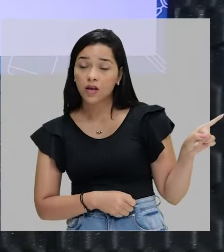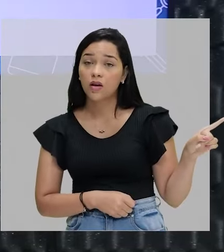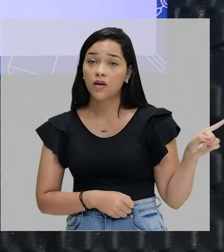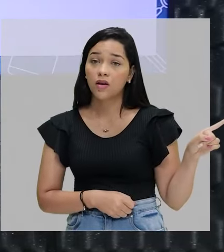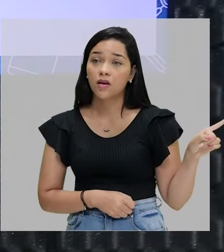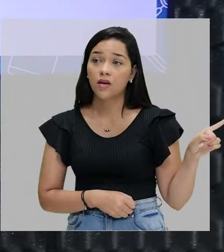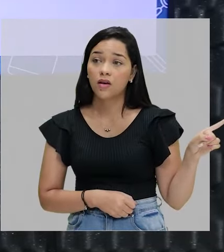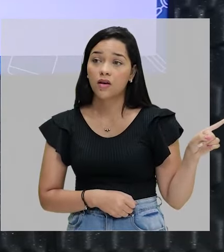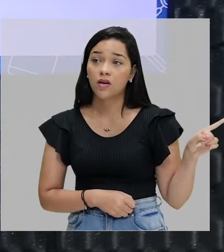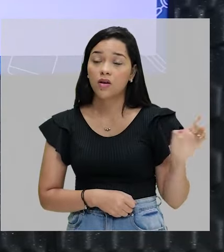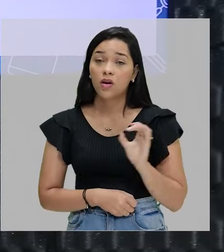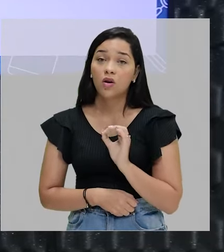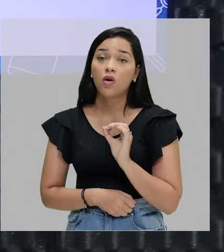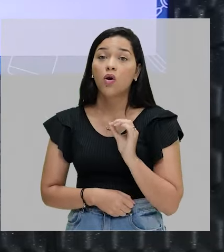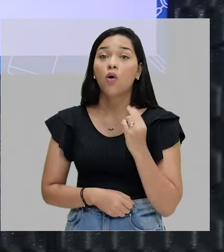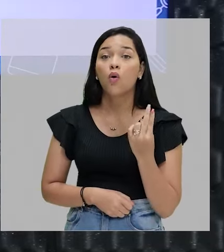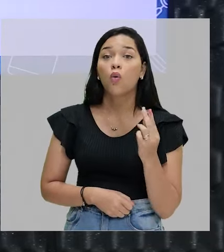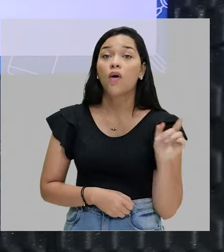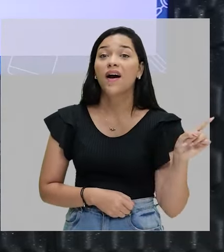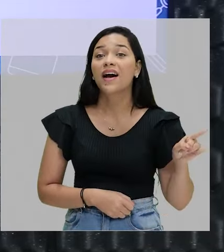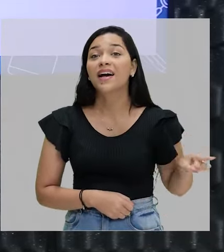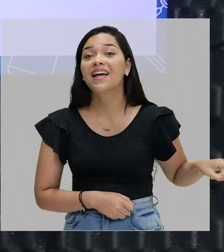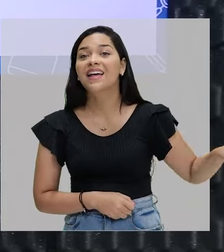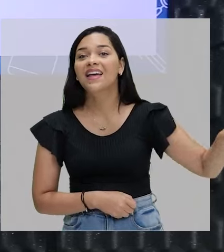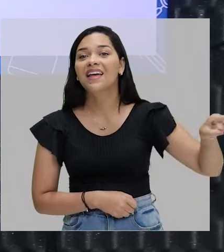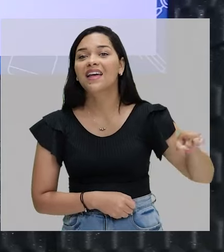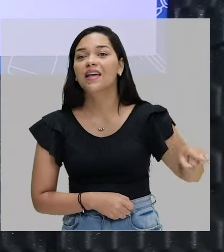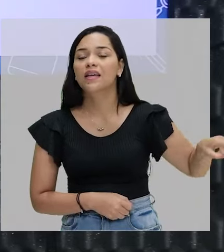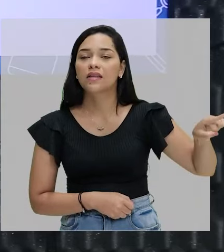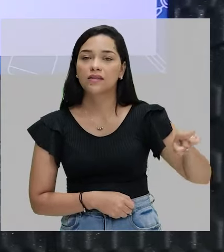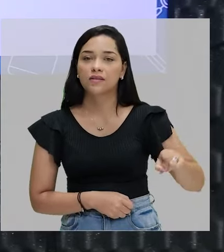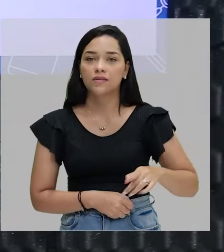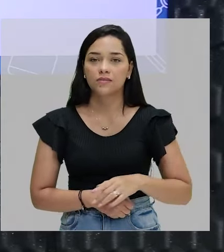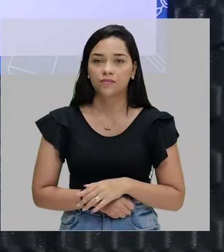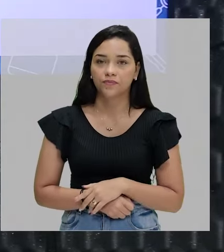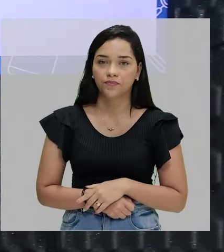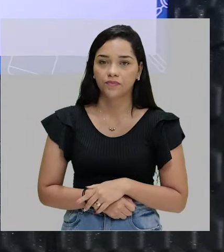Ricardo ou eles. O Ricardo, a Ana.